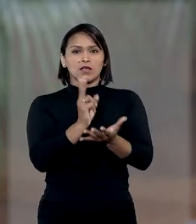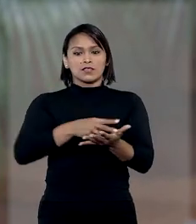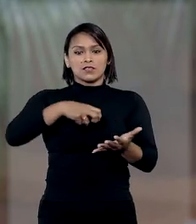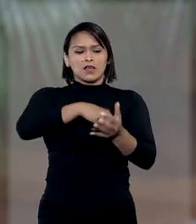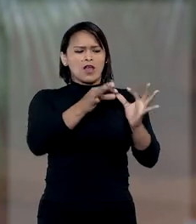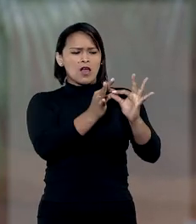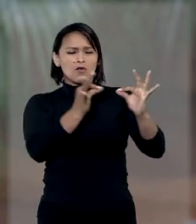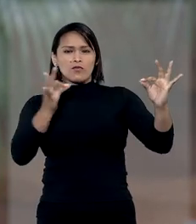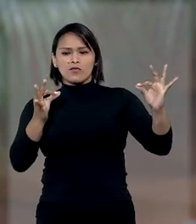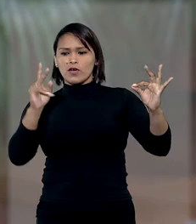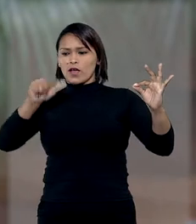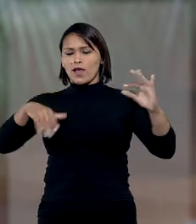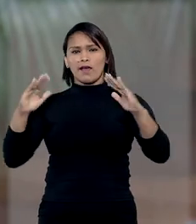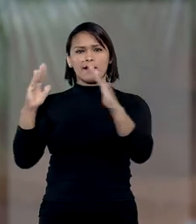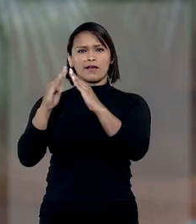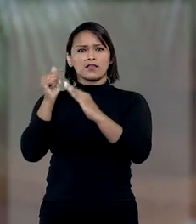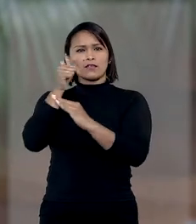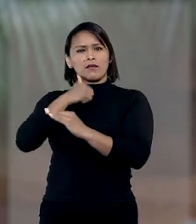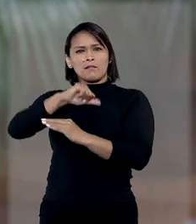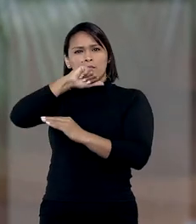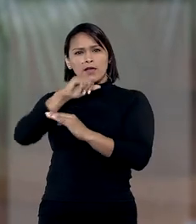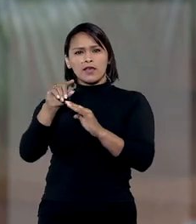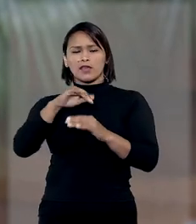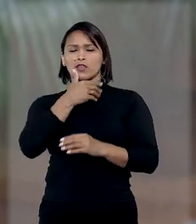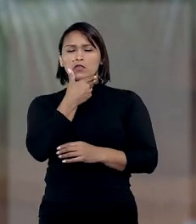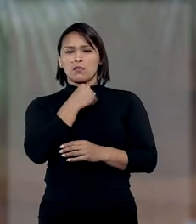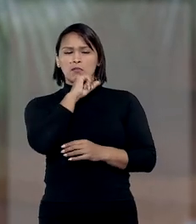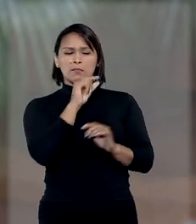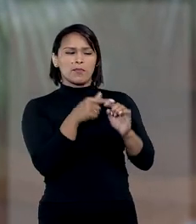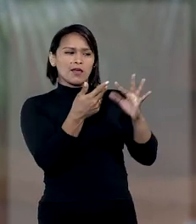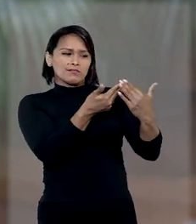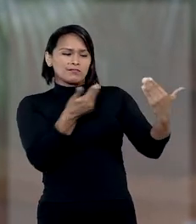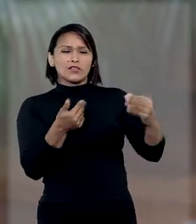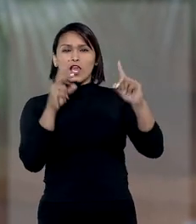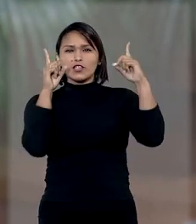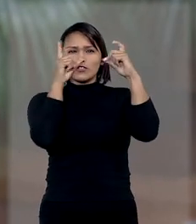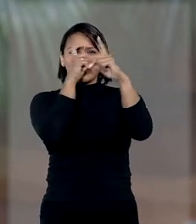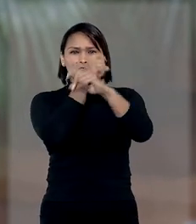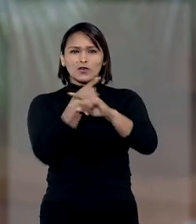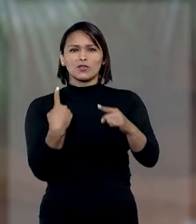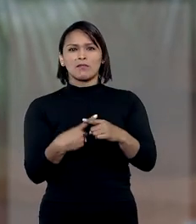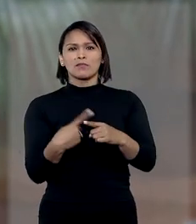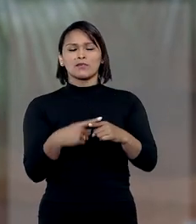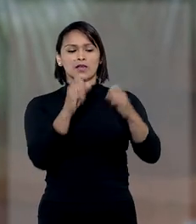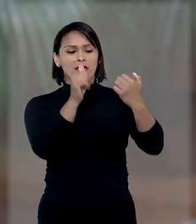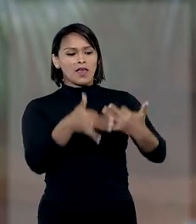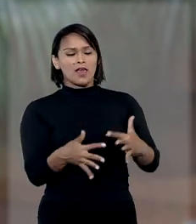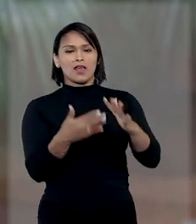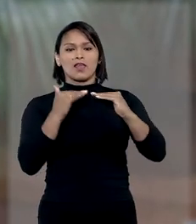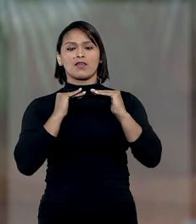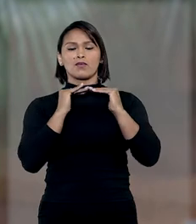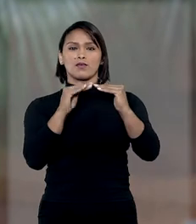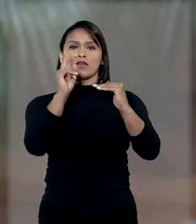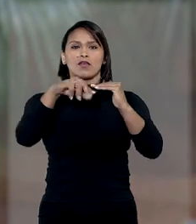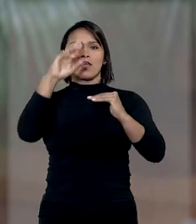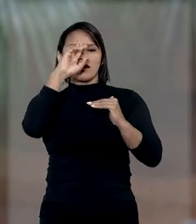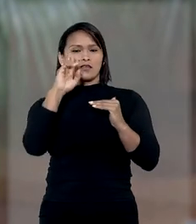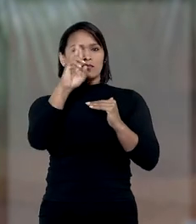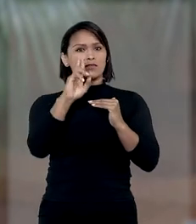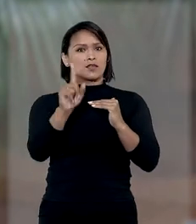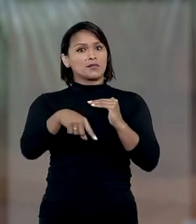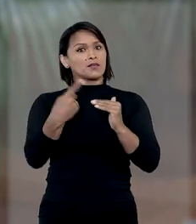distância entre as casas do pai e da mãe das crianças inviabilizaria esse tipo de guarda, porque ela pressupõe a divisão equânime das